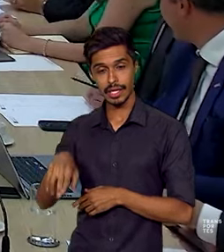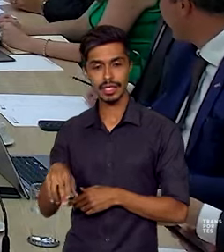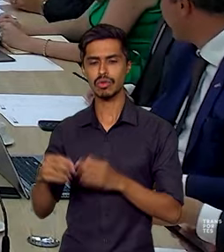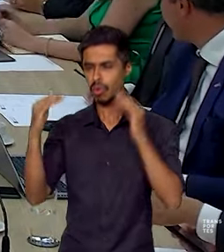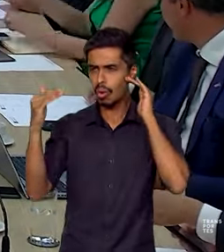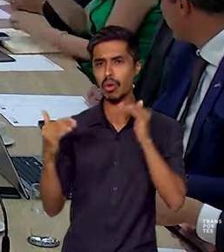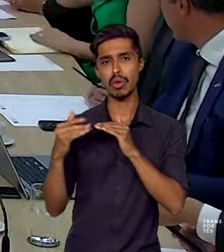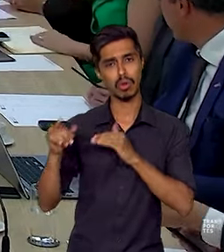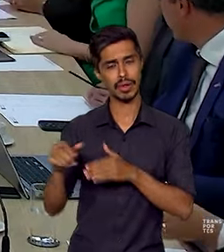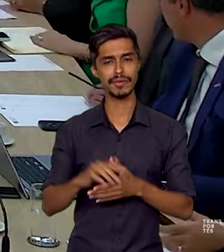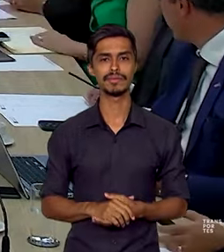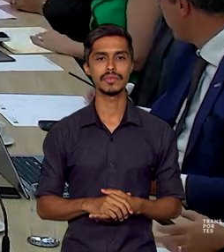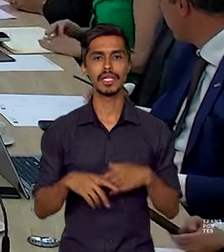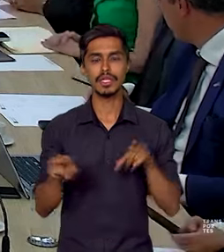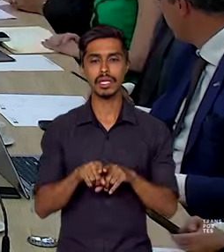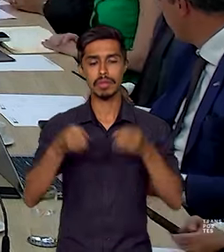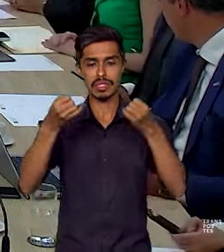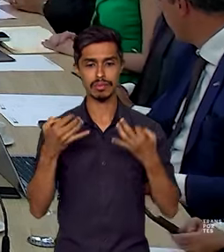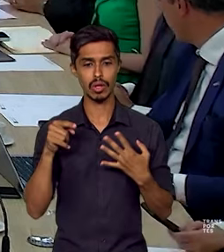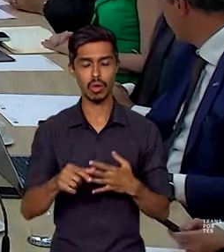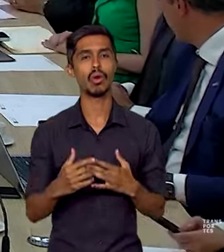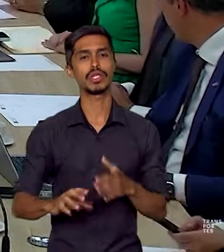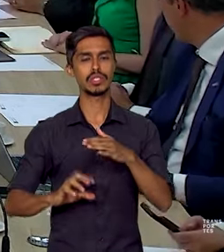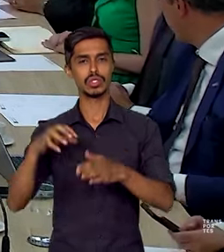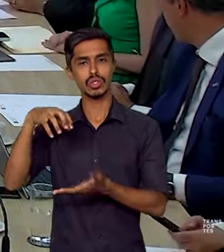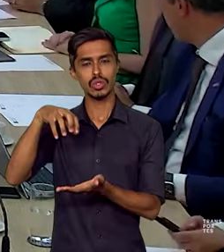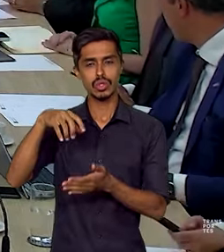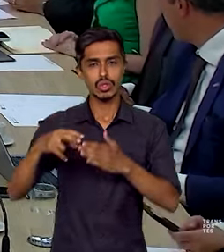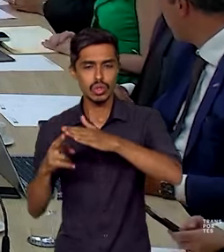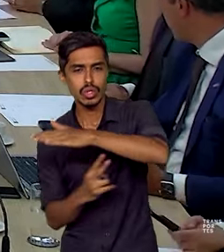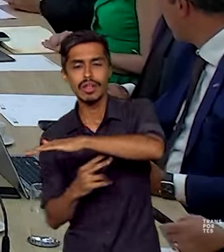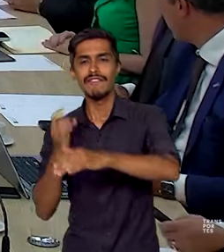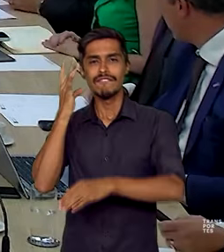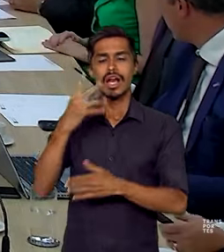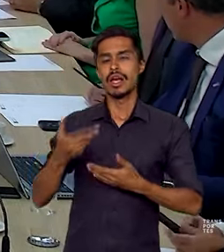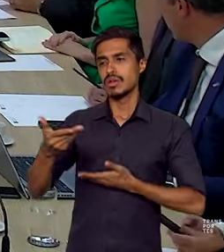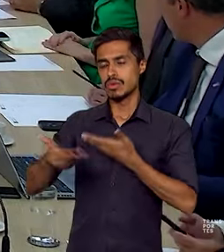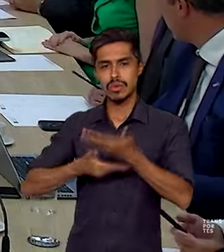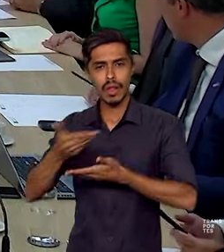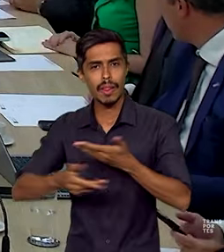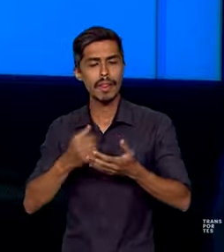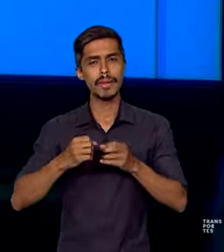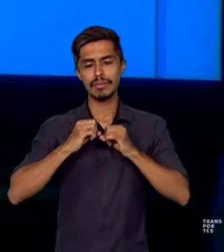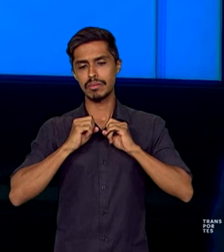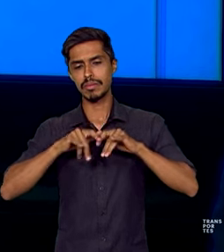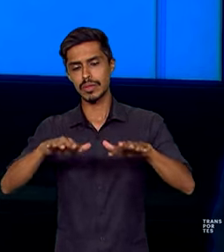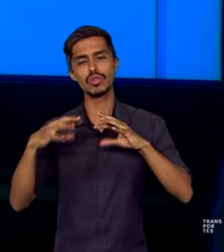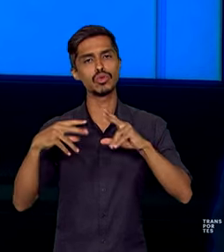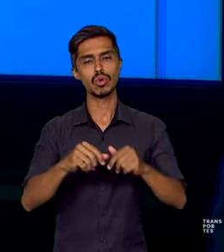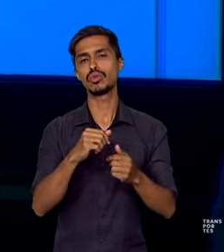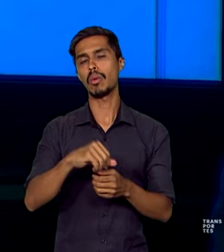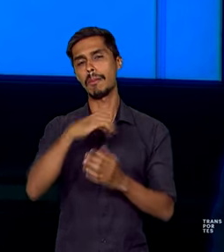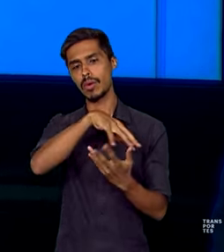e acrescentou que o complexo também vai facilitar a exportação de produtos brasileiros para todo o mundo. Nós vamos poder,